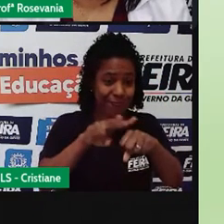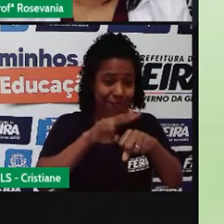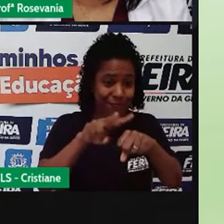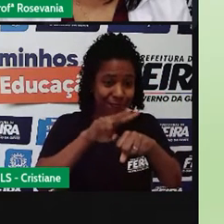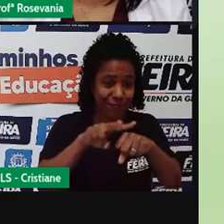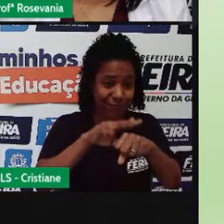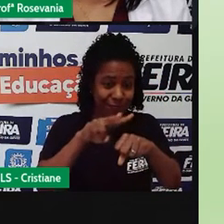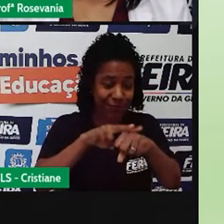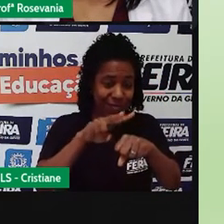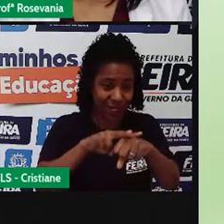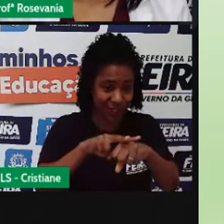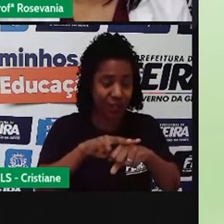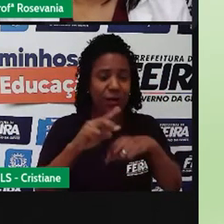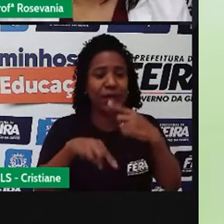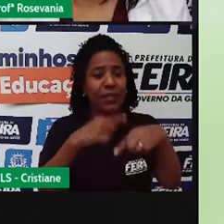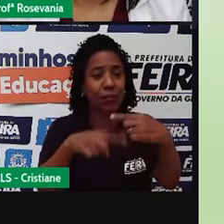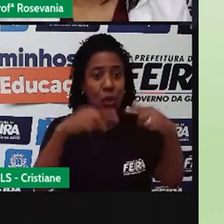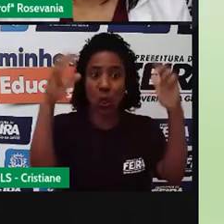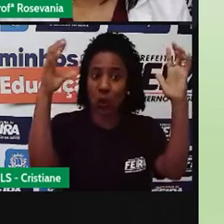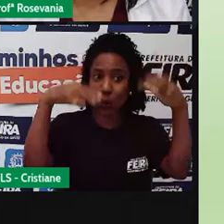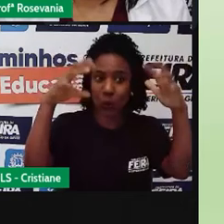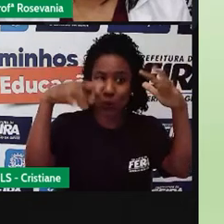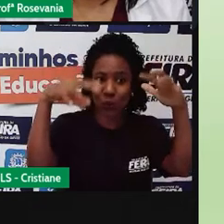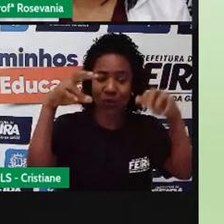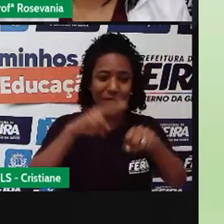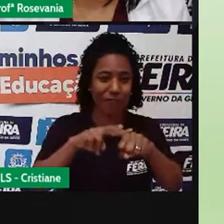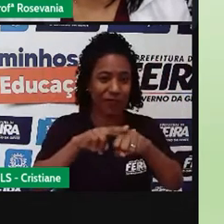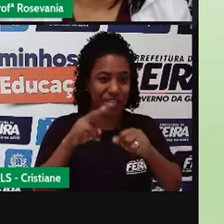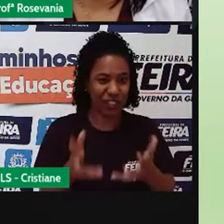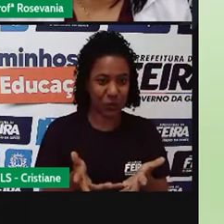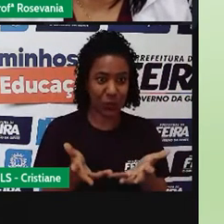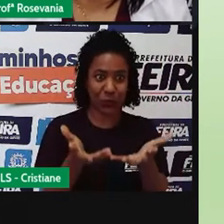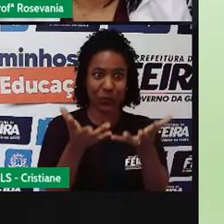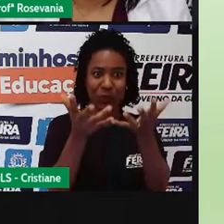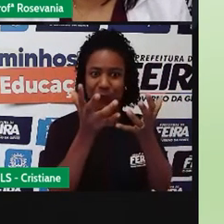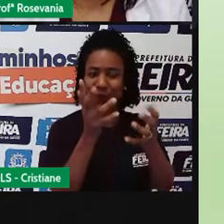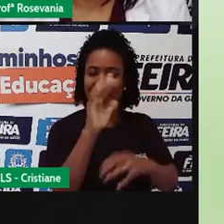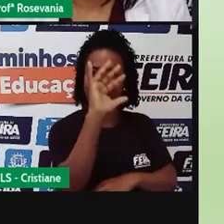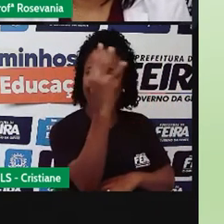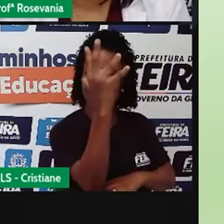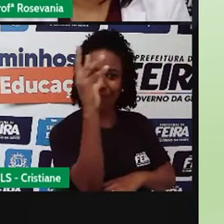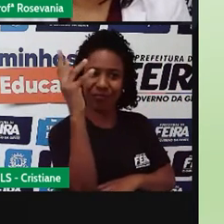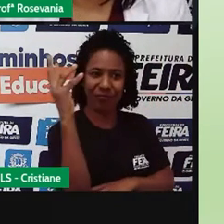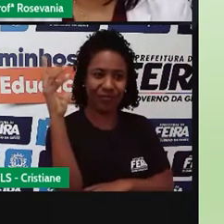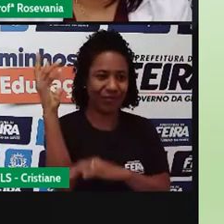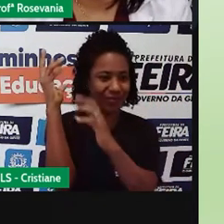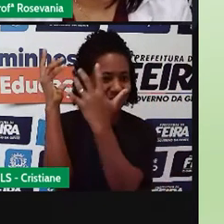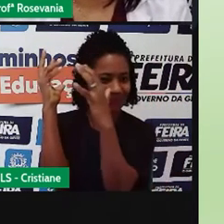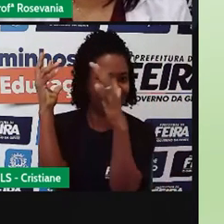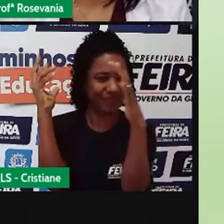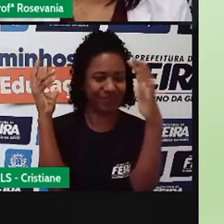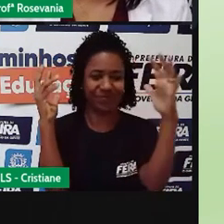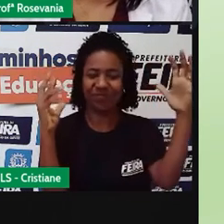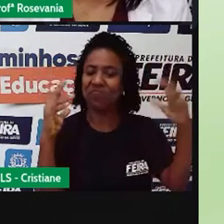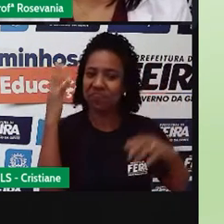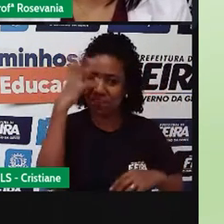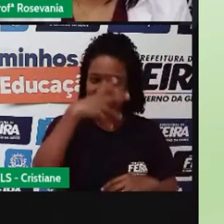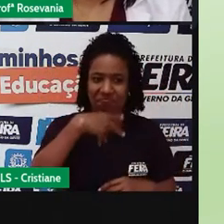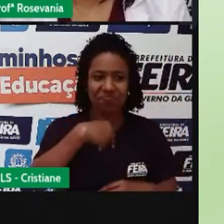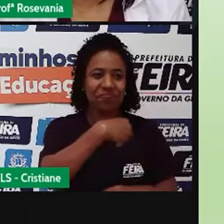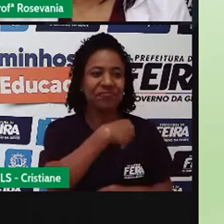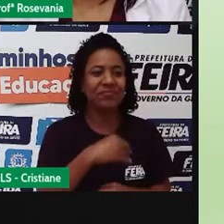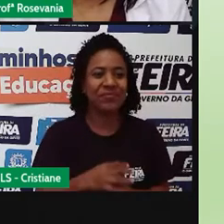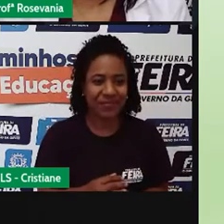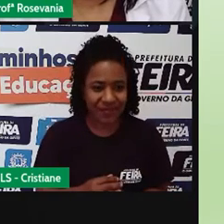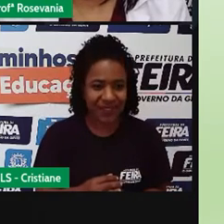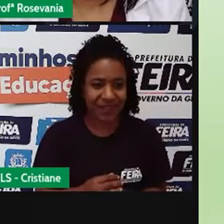amarelada lá, né, mas é um espaço, assim, um tipo de vegetação que dá um visual bem legal. E você